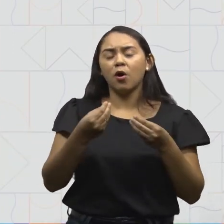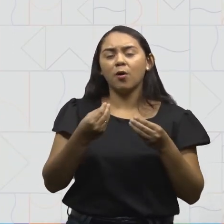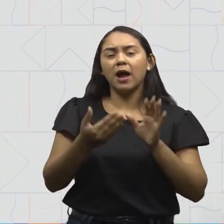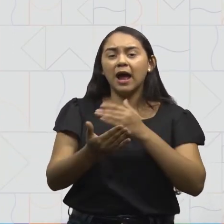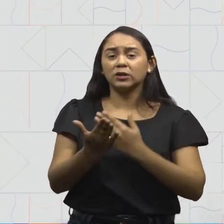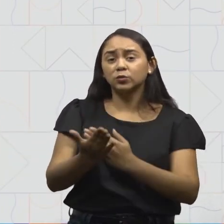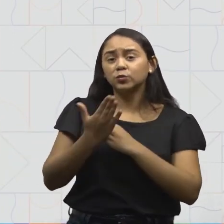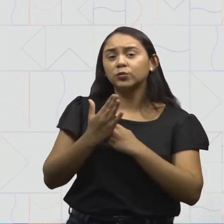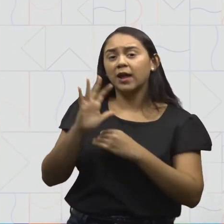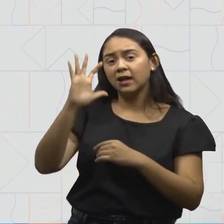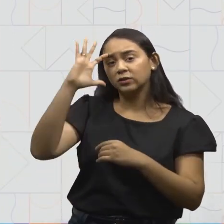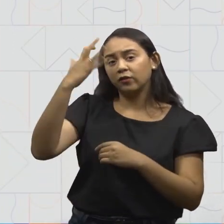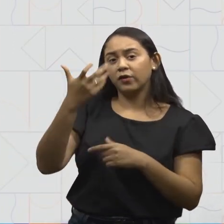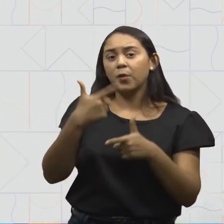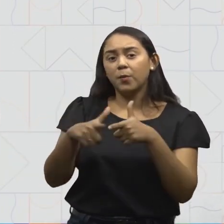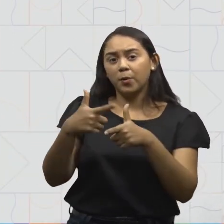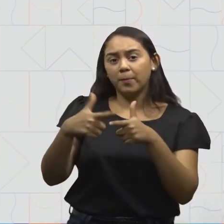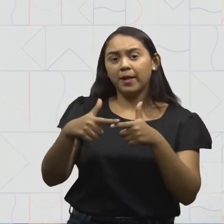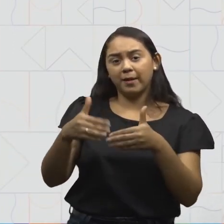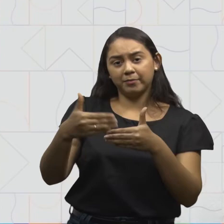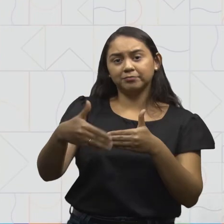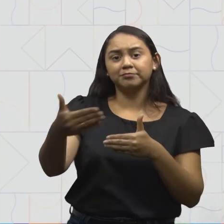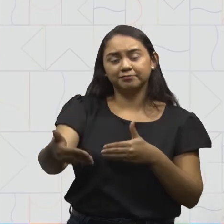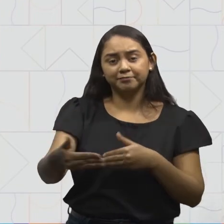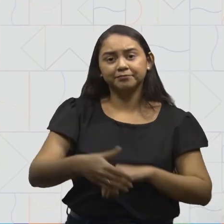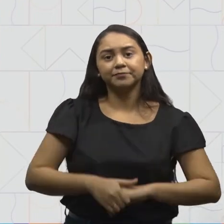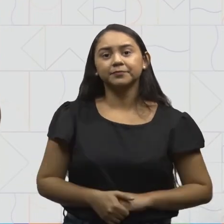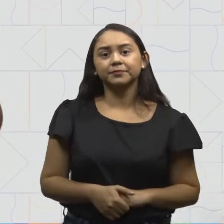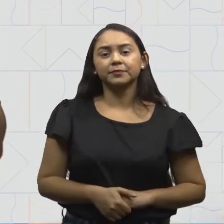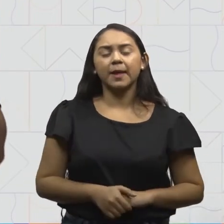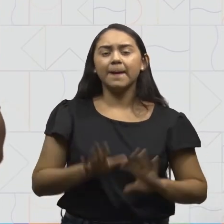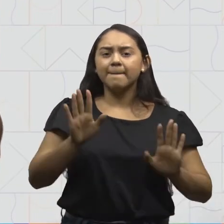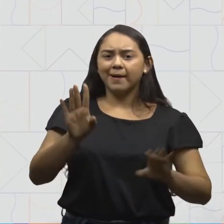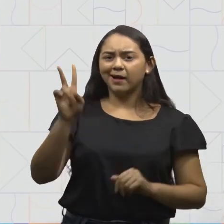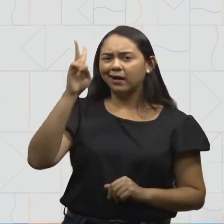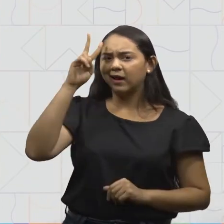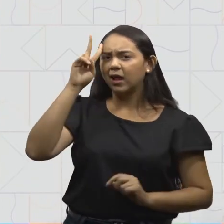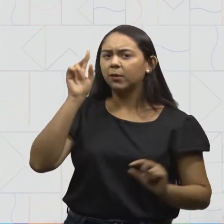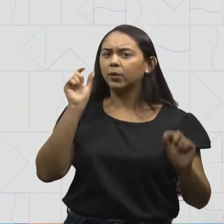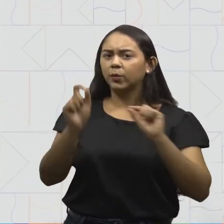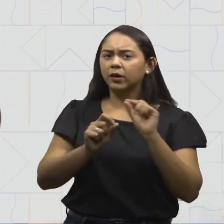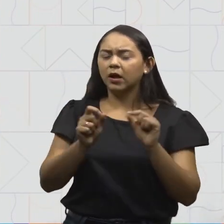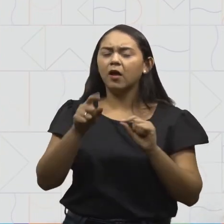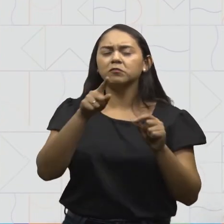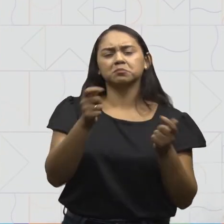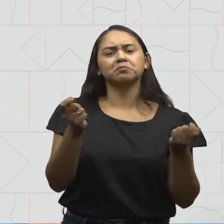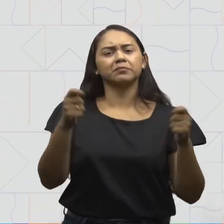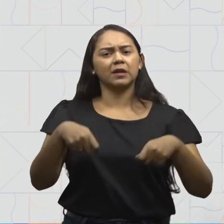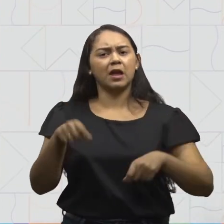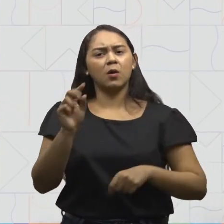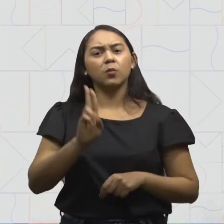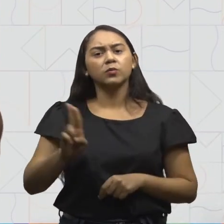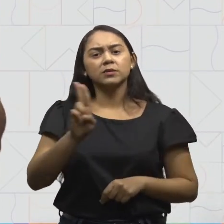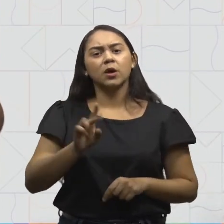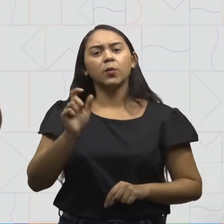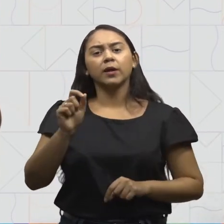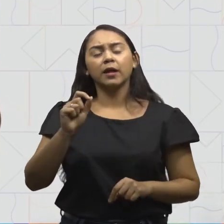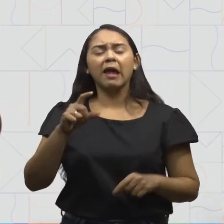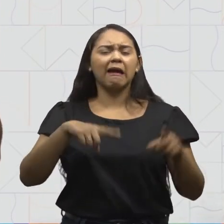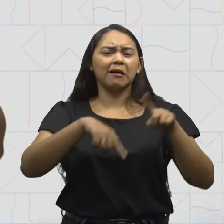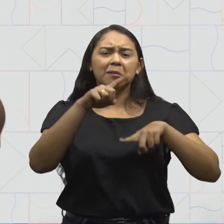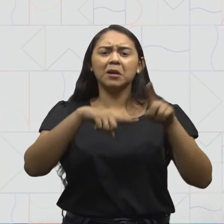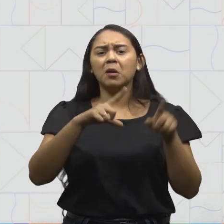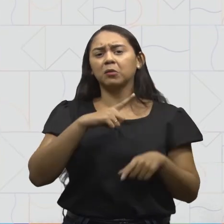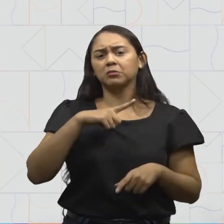resolver os problemas que estão por vir. Mas, lembrando, você pode usar os